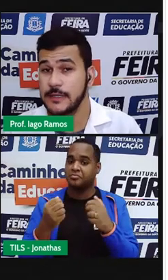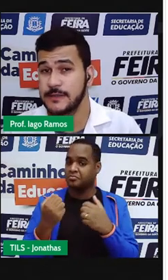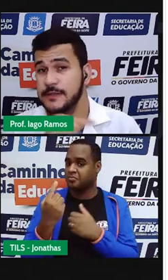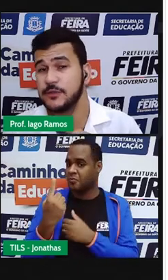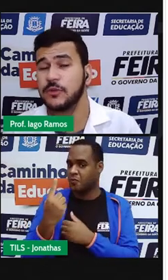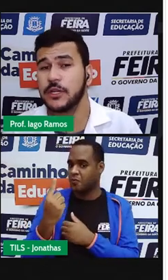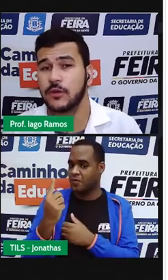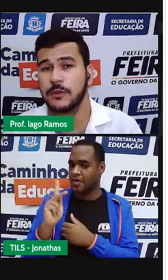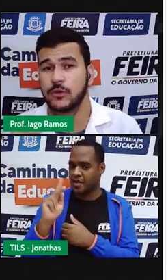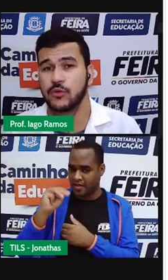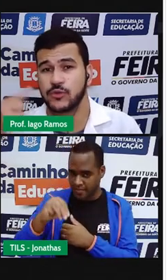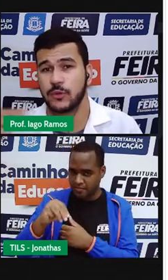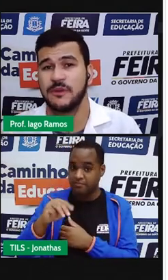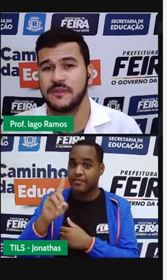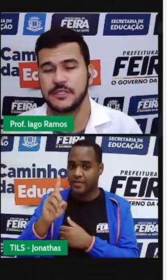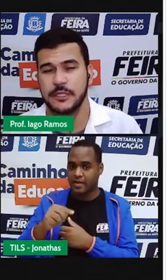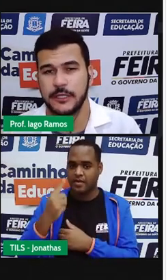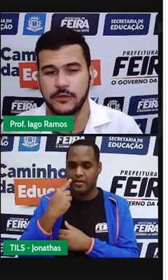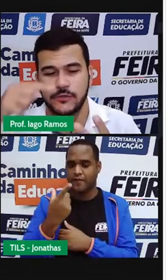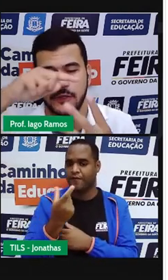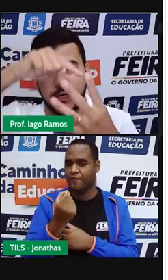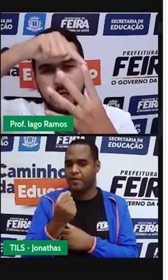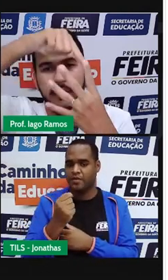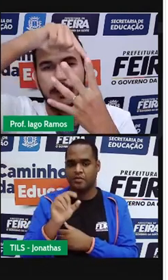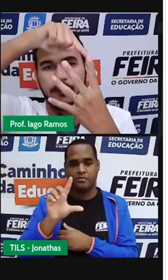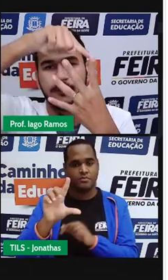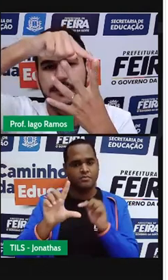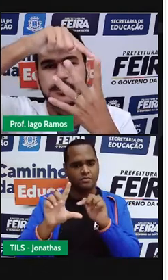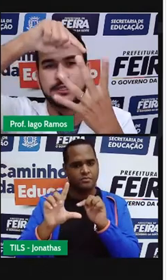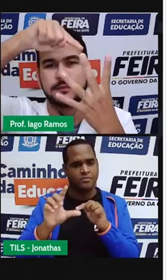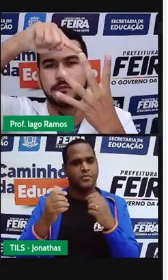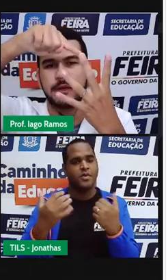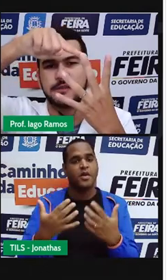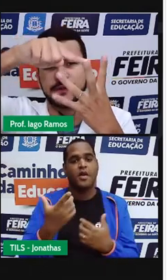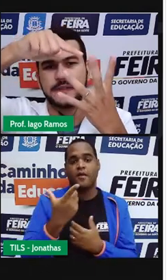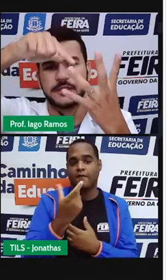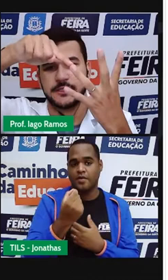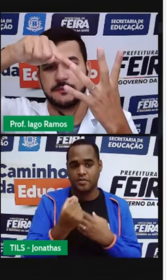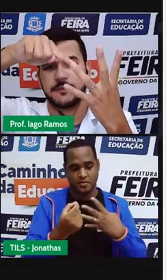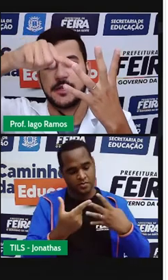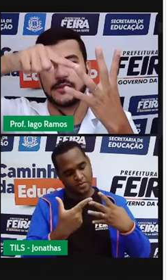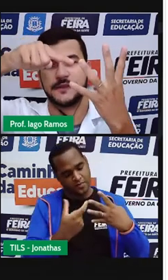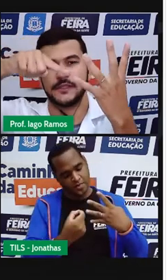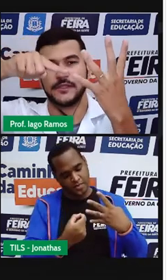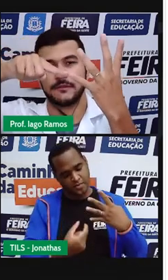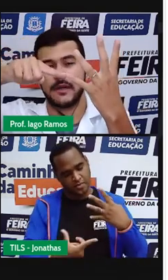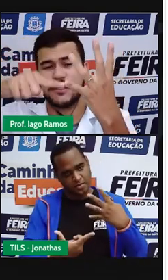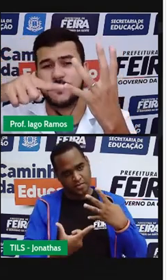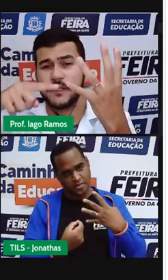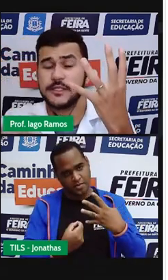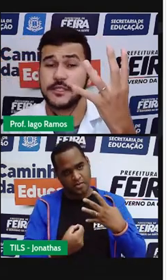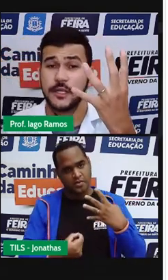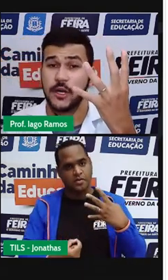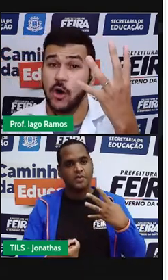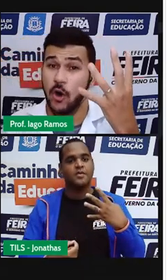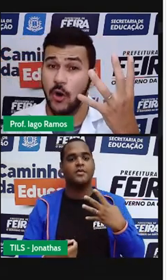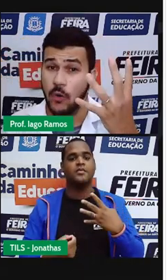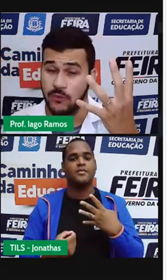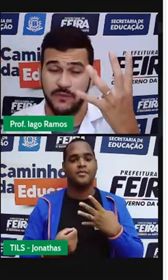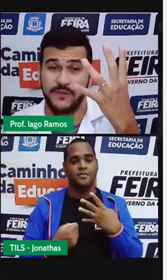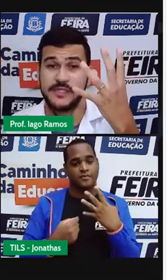aliás, se um quilômetro consome 20 litros, 20 mais 20, mais 20, mais 20,